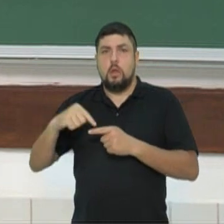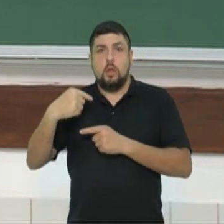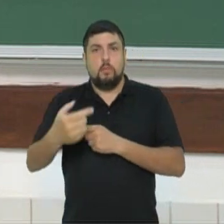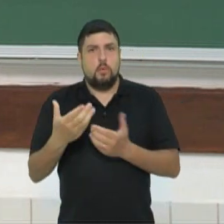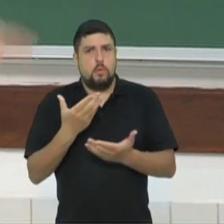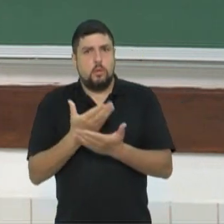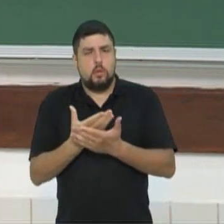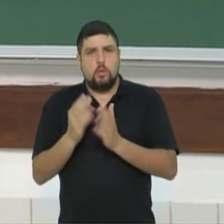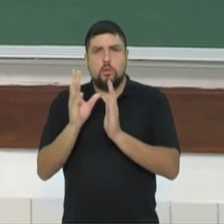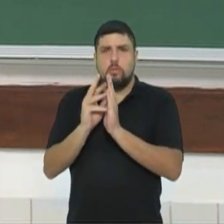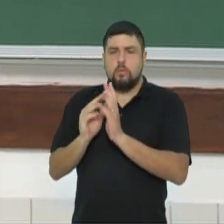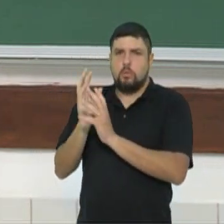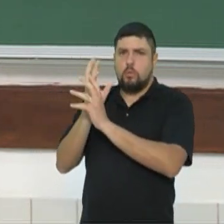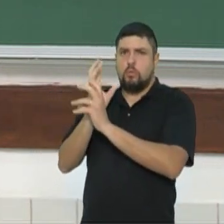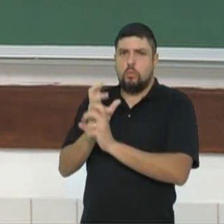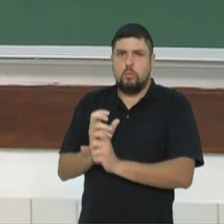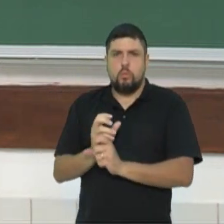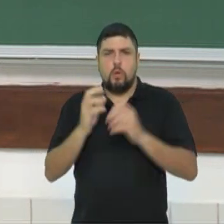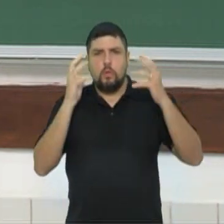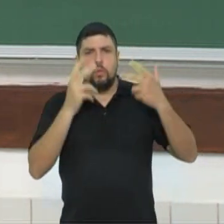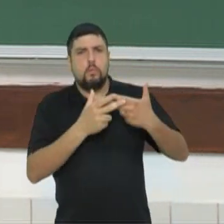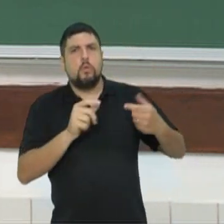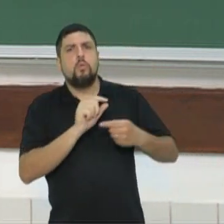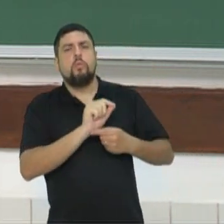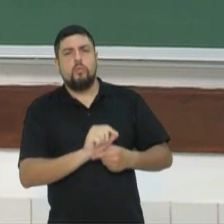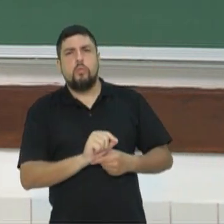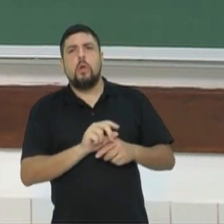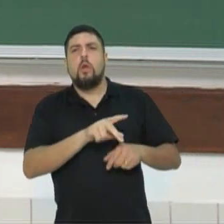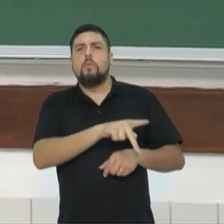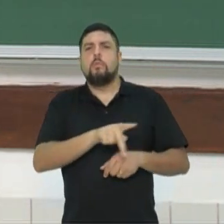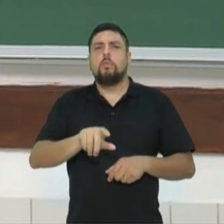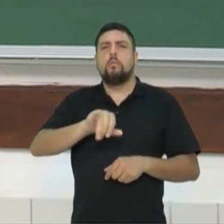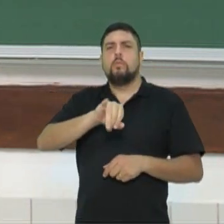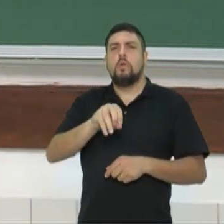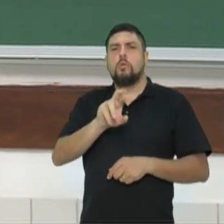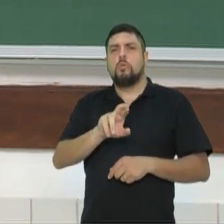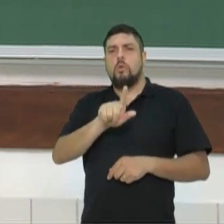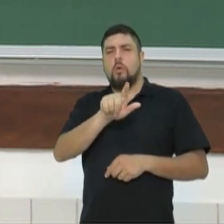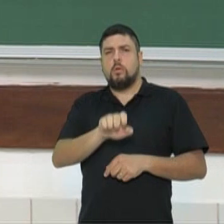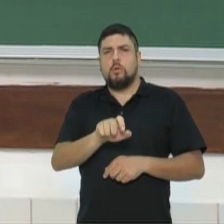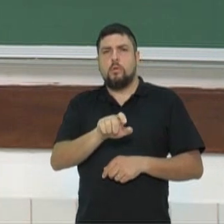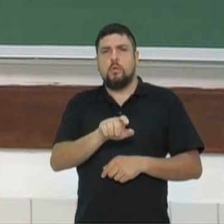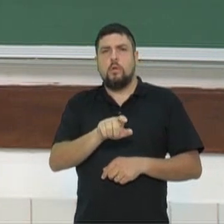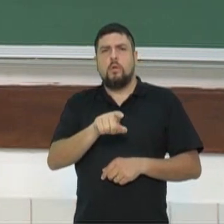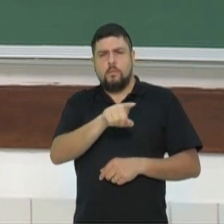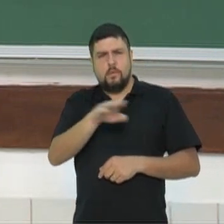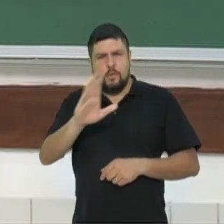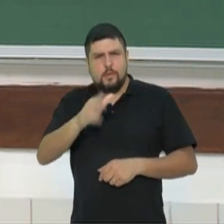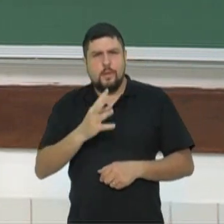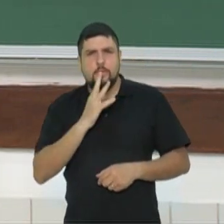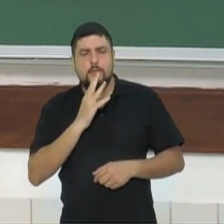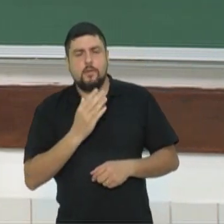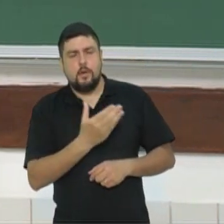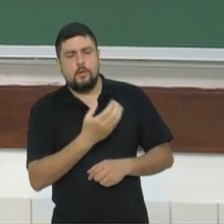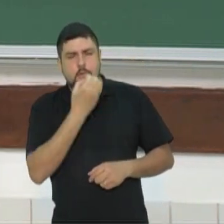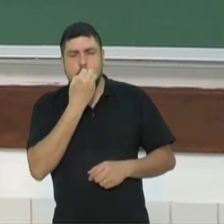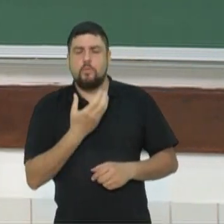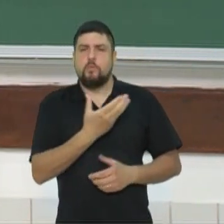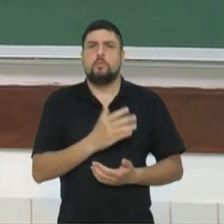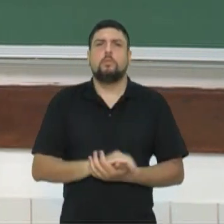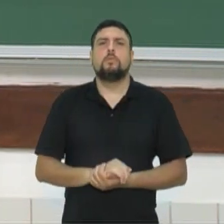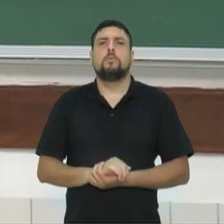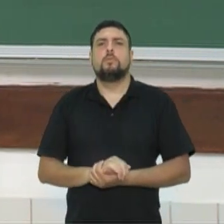de toda a parte animal é o professor Jorge, vocês já conhecem ele, muito bom ele vai trazer para vocês todo esse material. Ótimo?